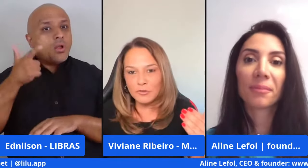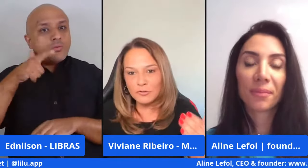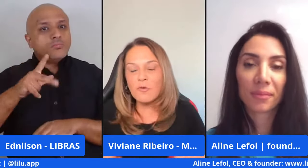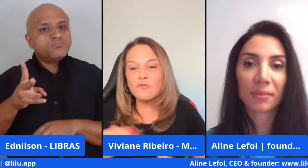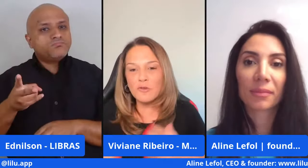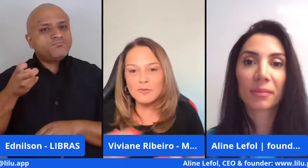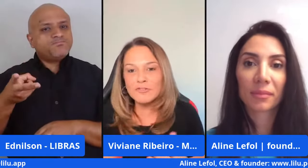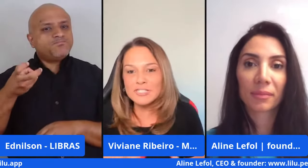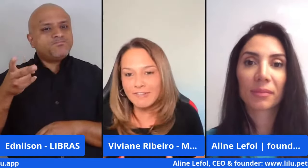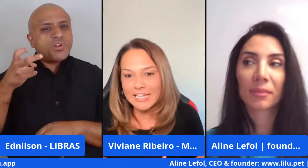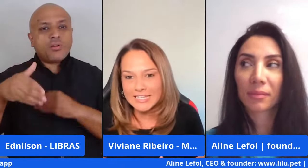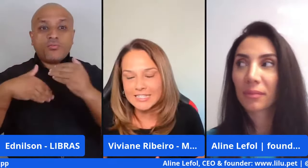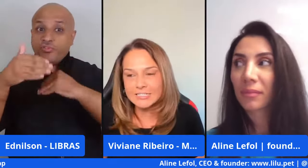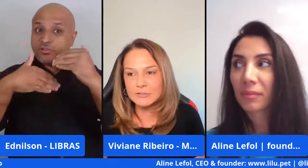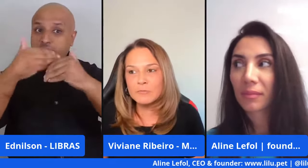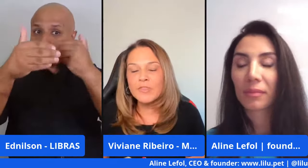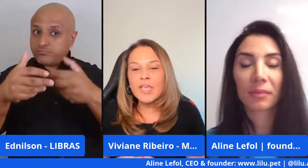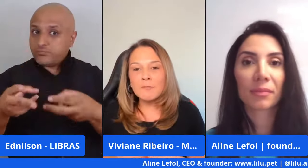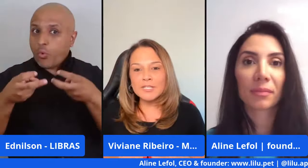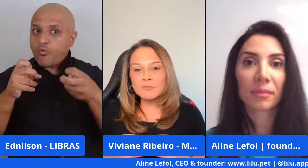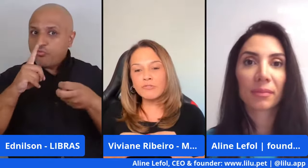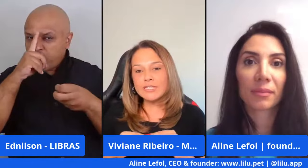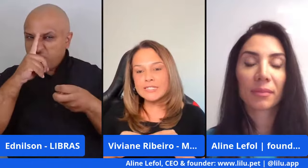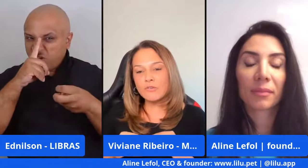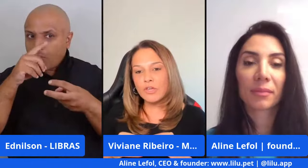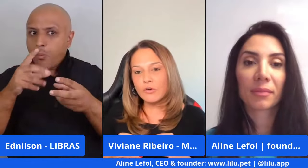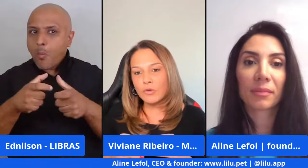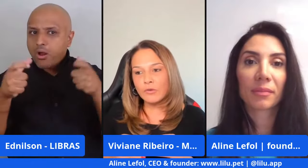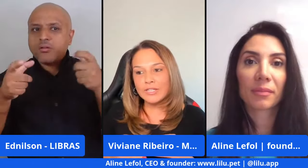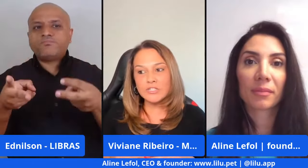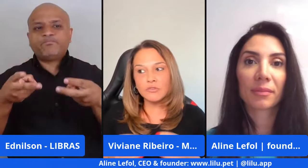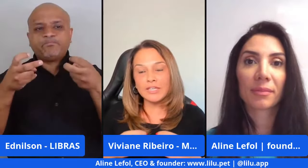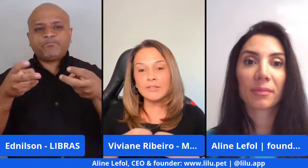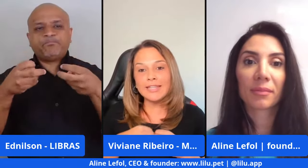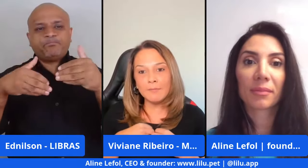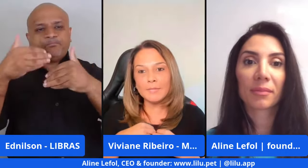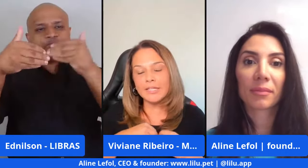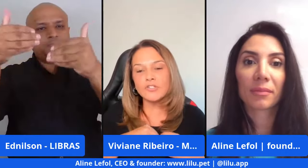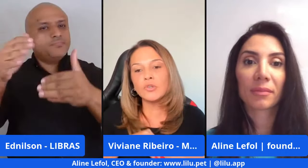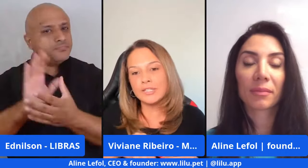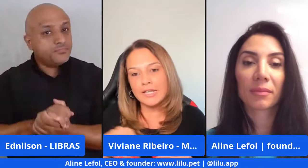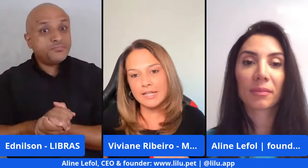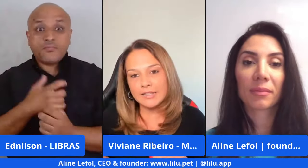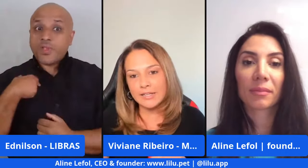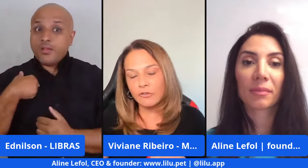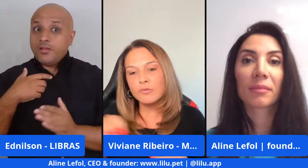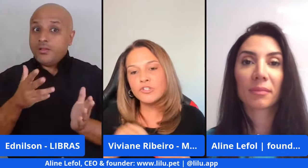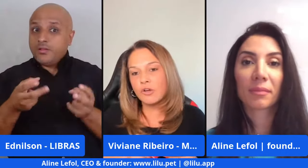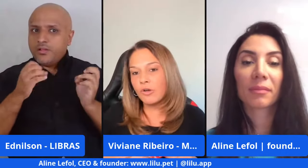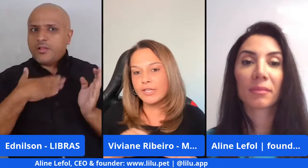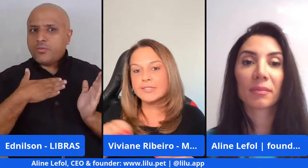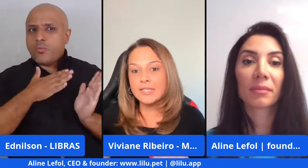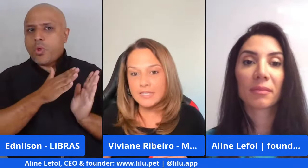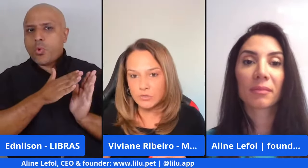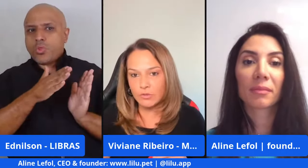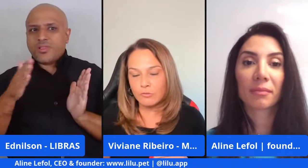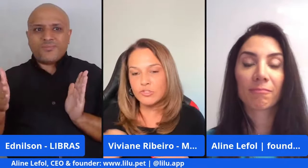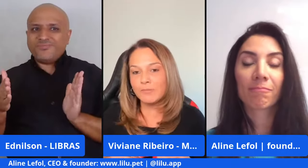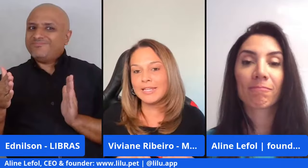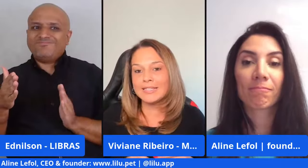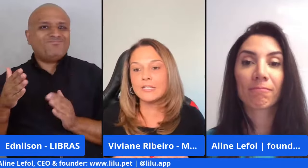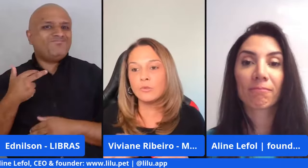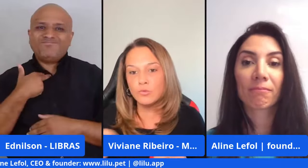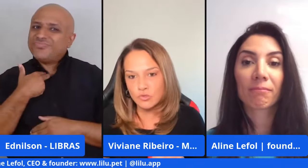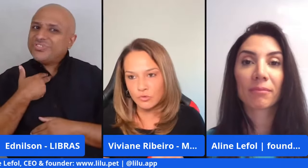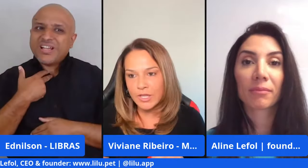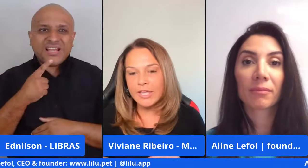cresce muito conforme você vai arriscando. Mas, por vezes, eu identifiquei que na minha jornada eu não podia correr esse risco, eu